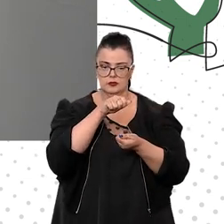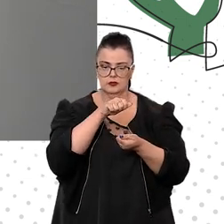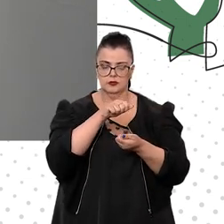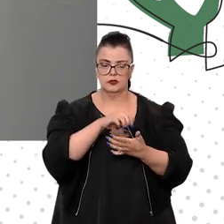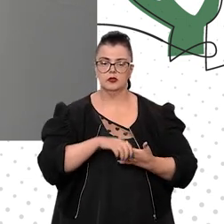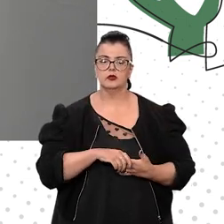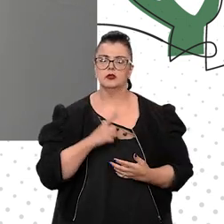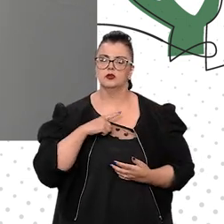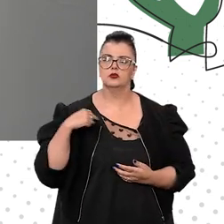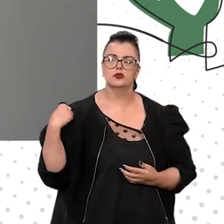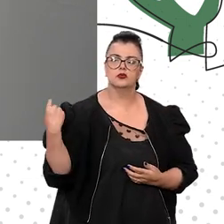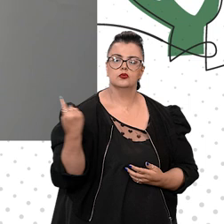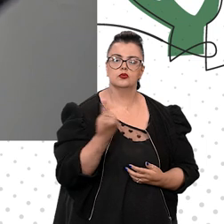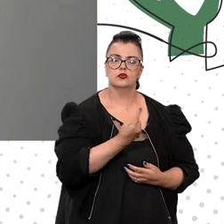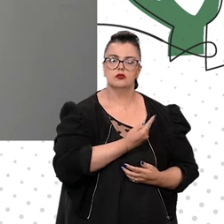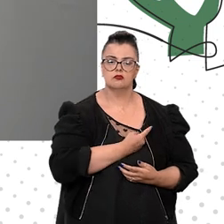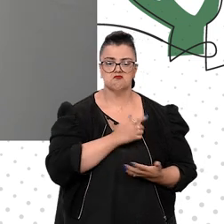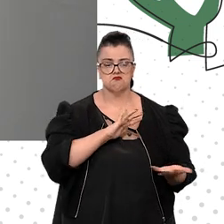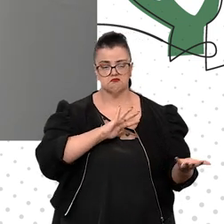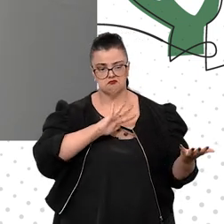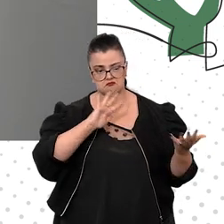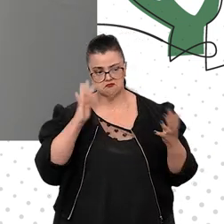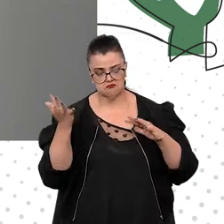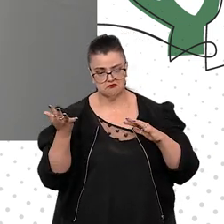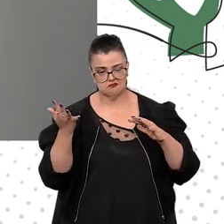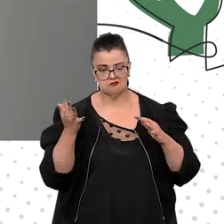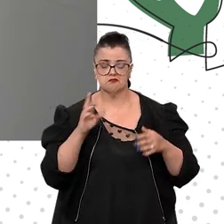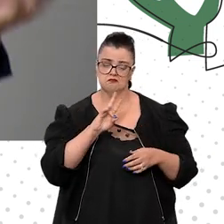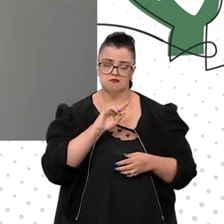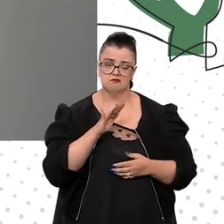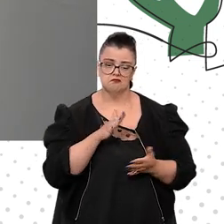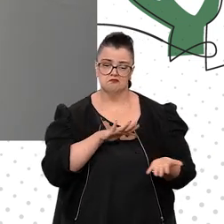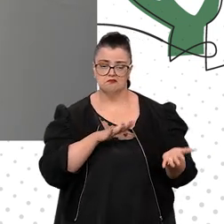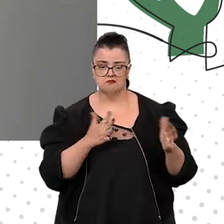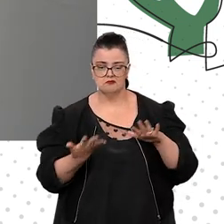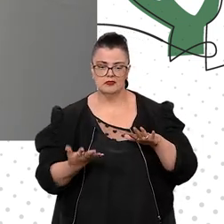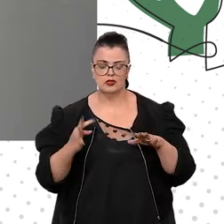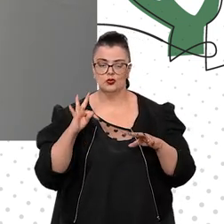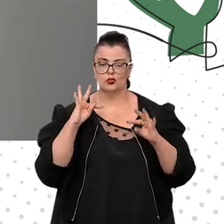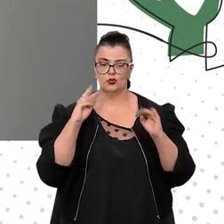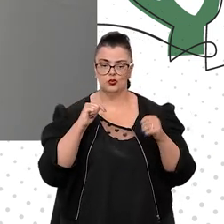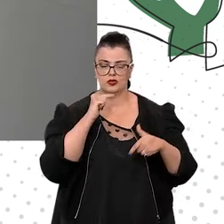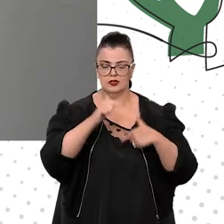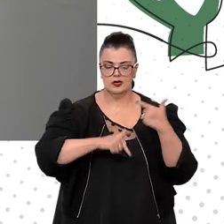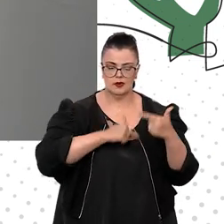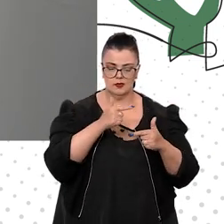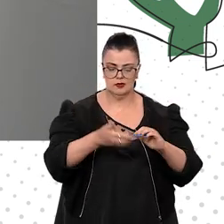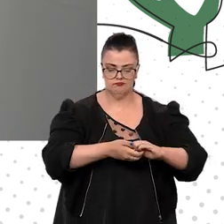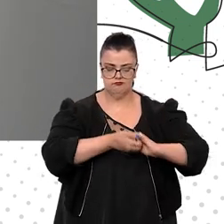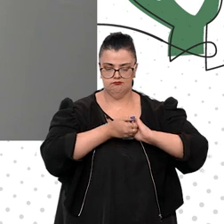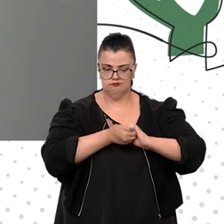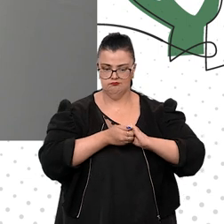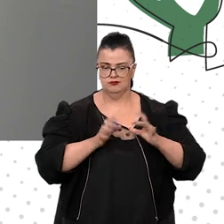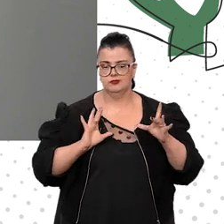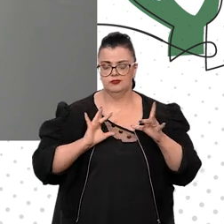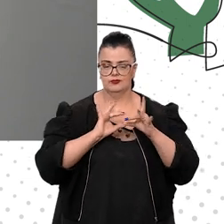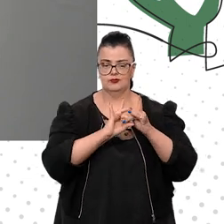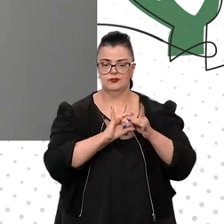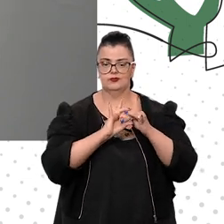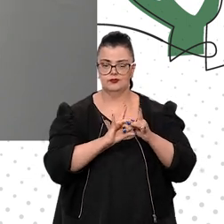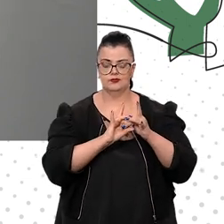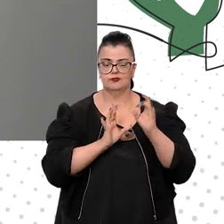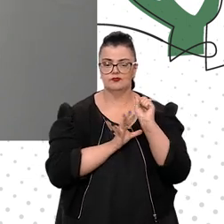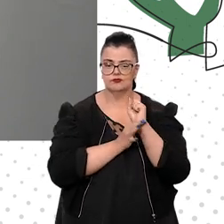Somos todos passageiros em nosso planeta, ou todos trabalhamos de mãos dadas para garantir que ele